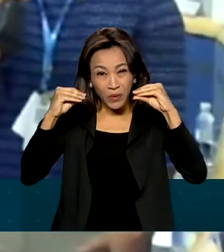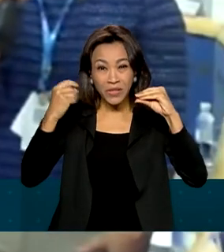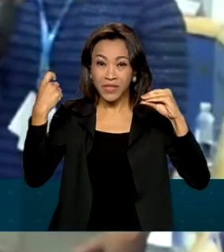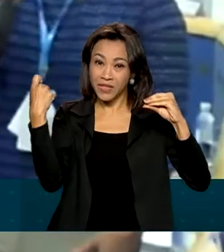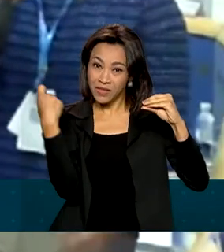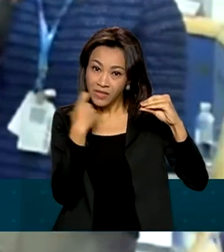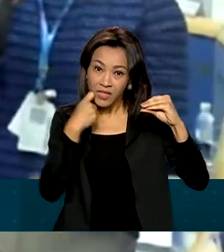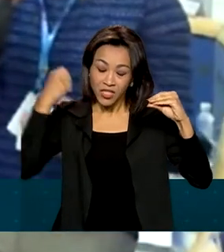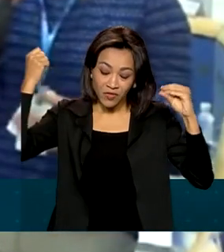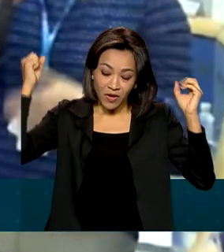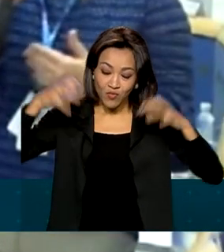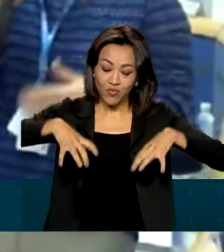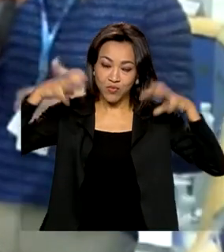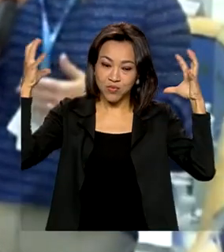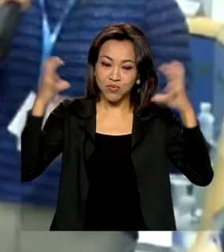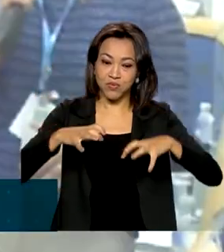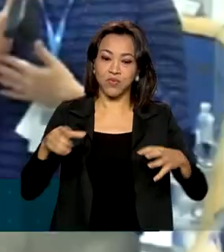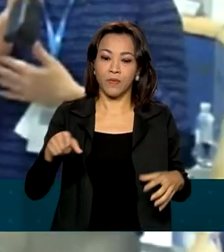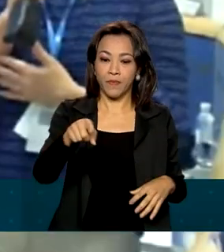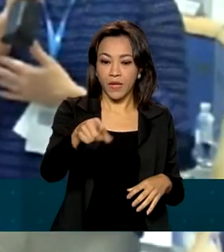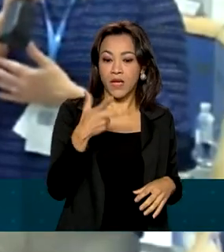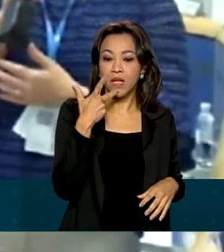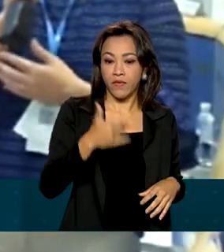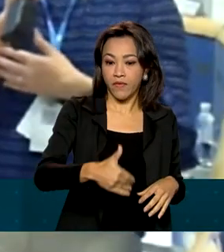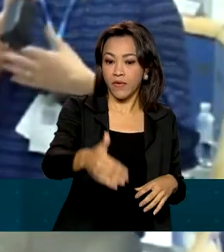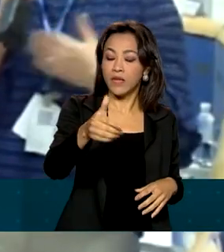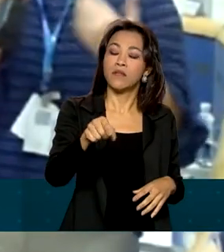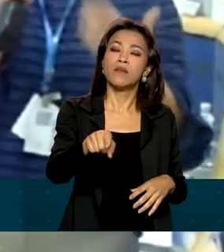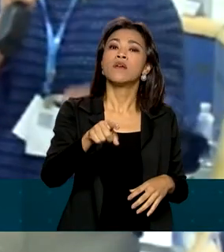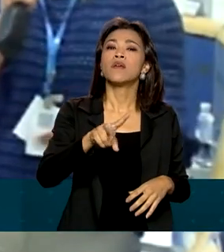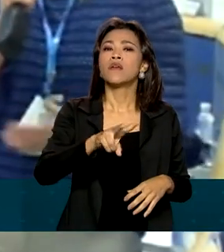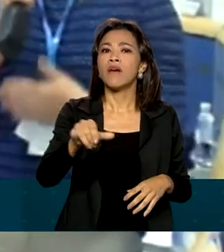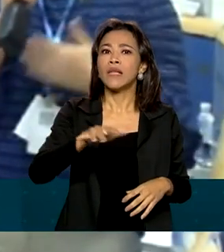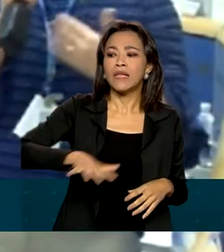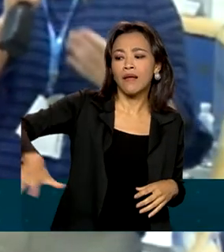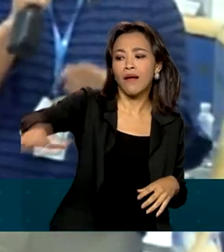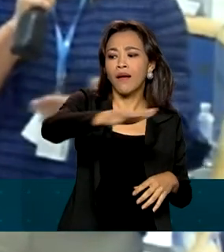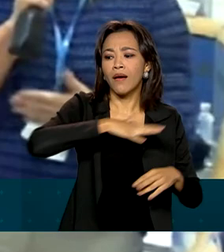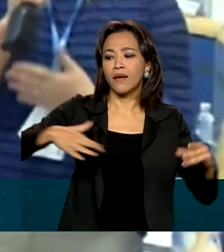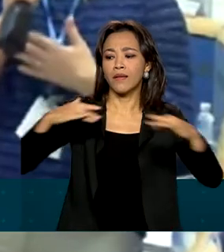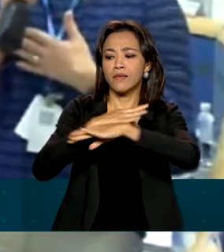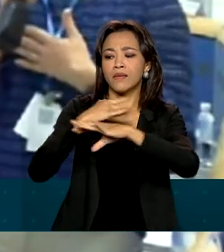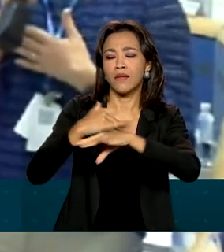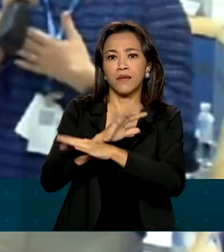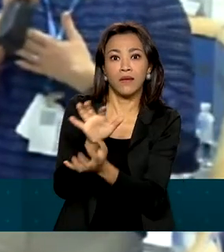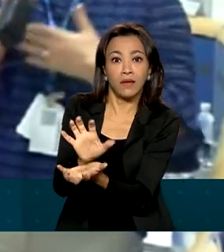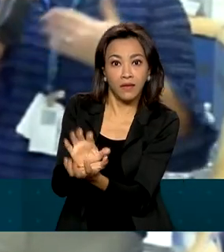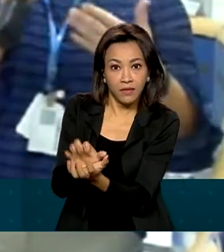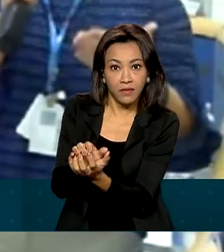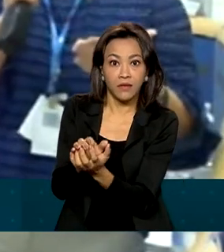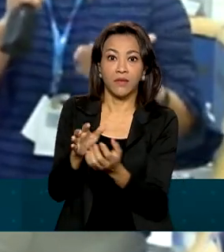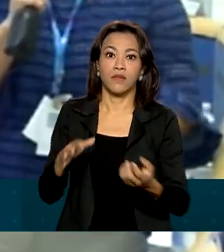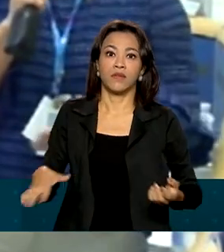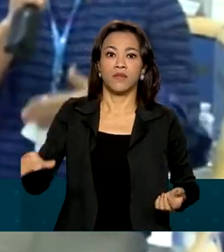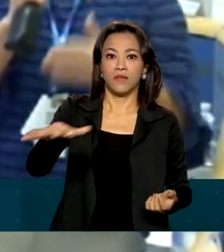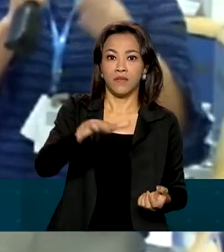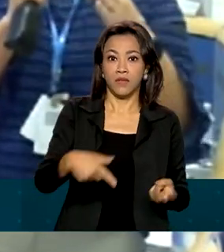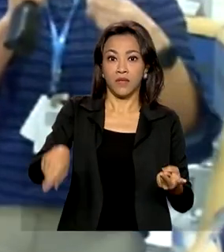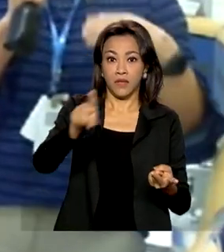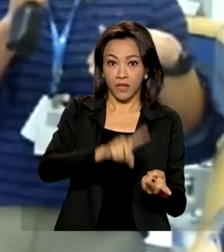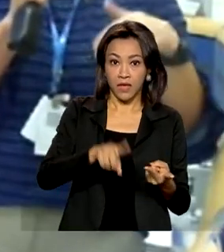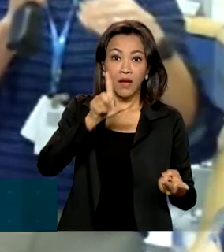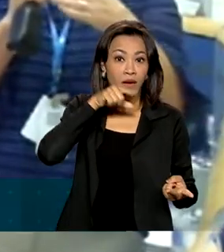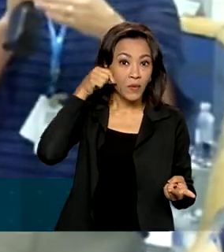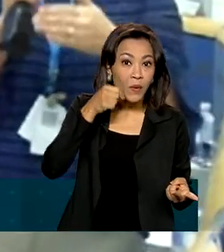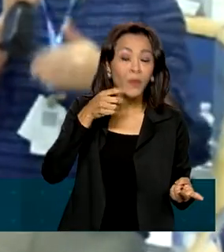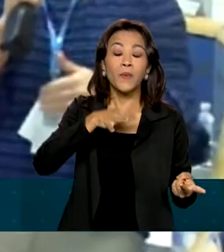Essas chuvas, de novo, devem atingir áreas que englobam a Grande Recife, Recife, áreas de Maceió, ou